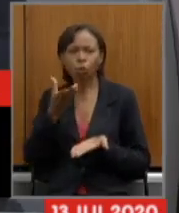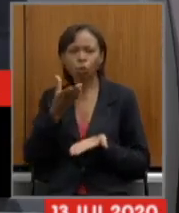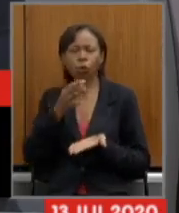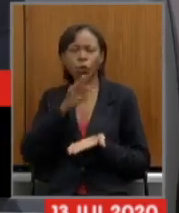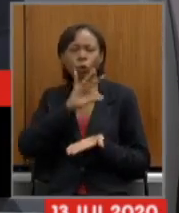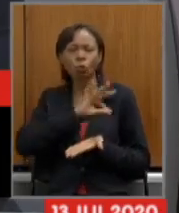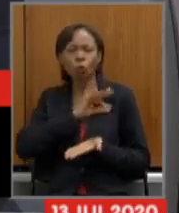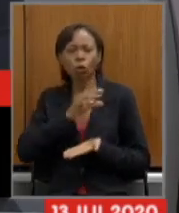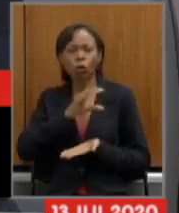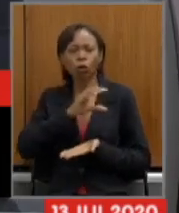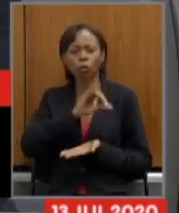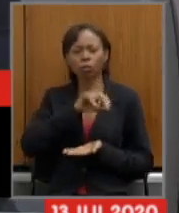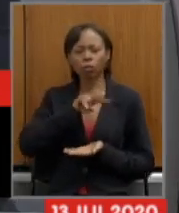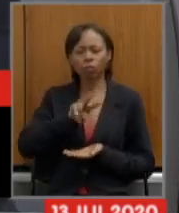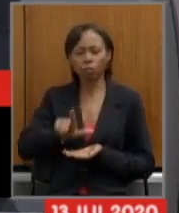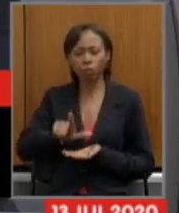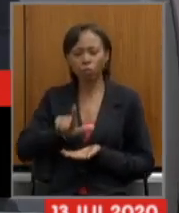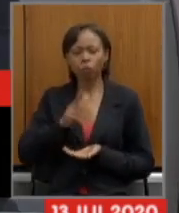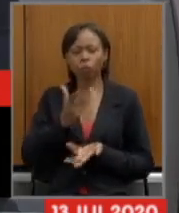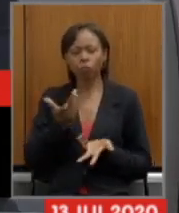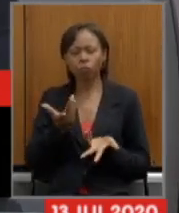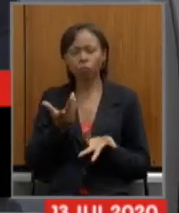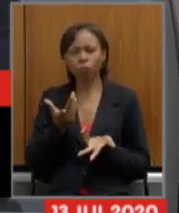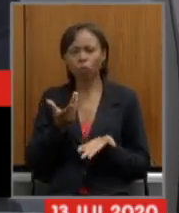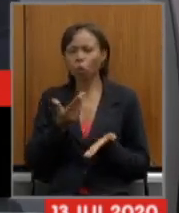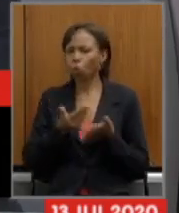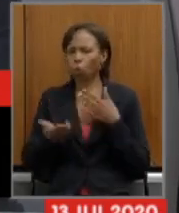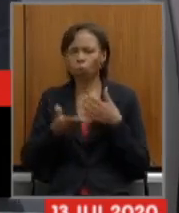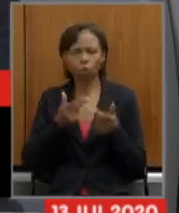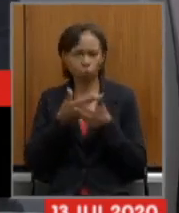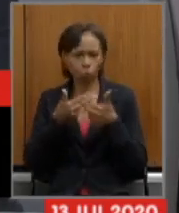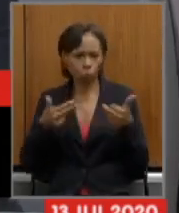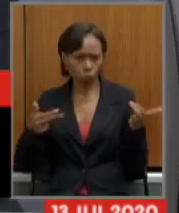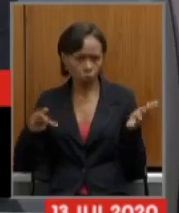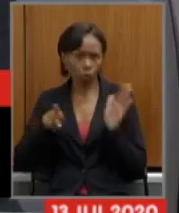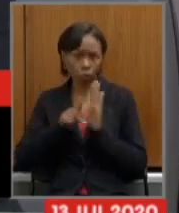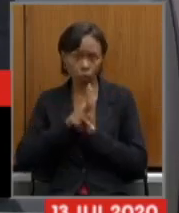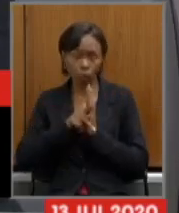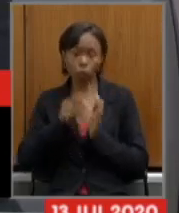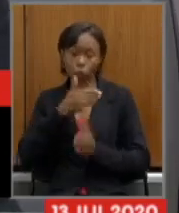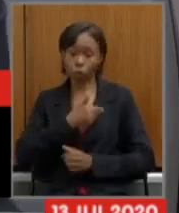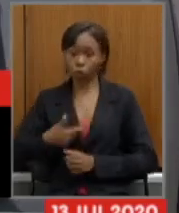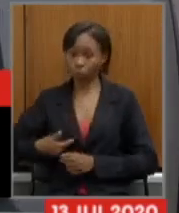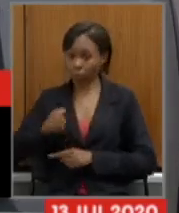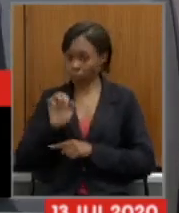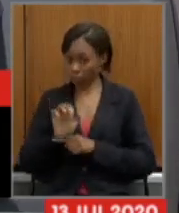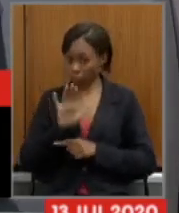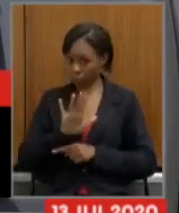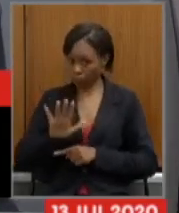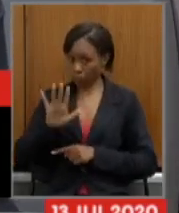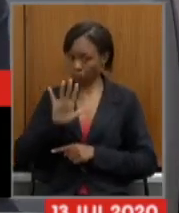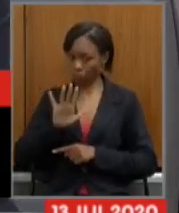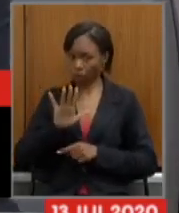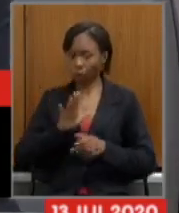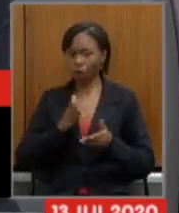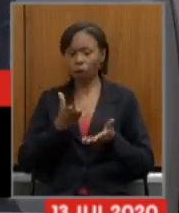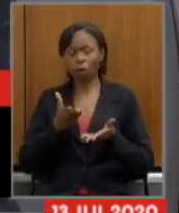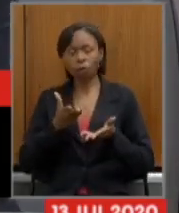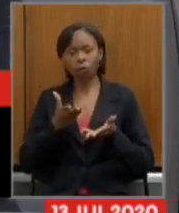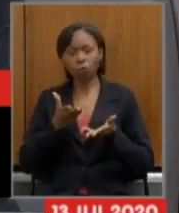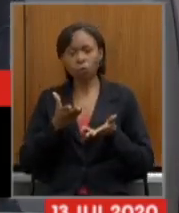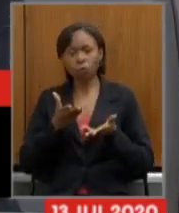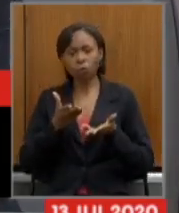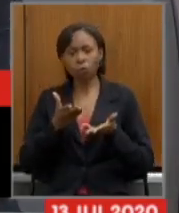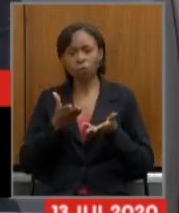deputado de fato tudo que está ao alcance do governo estadual para tratamento especial e reconhecimento